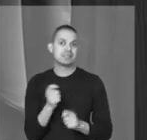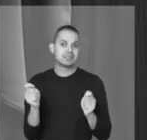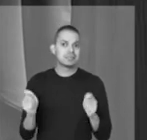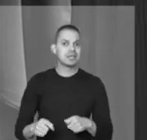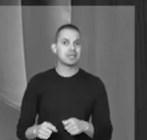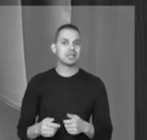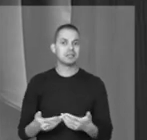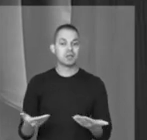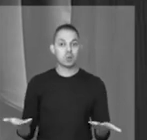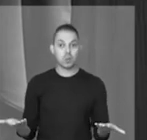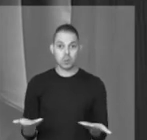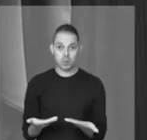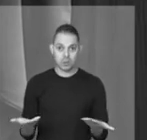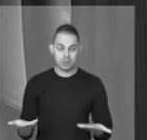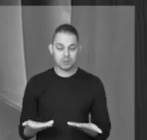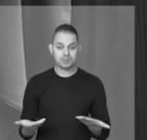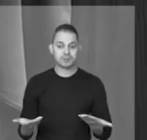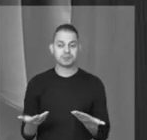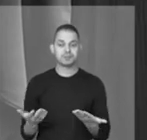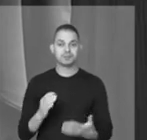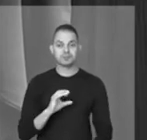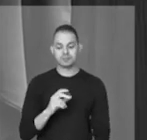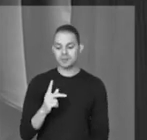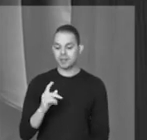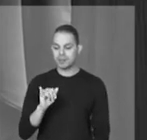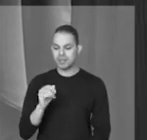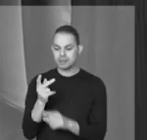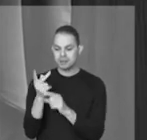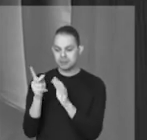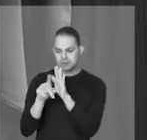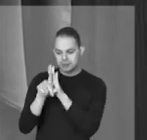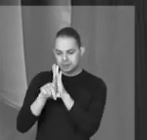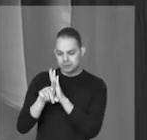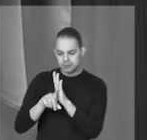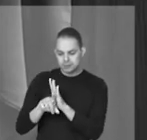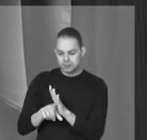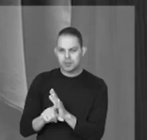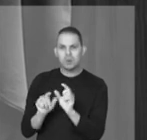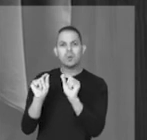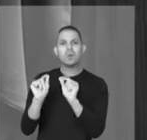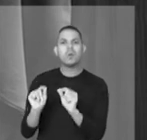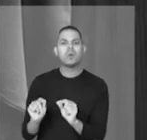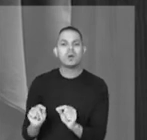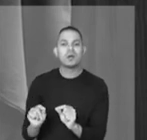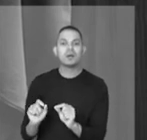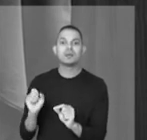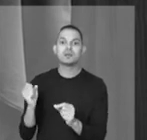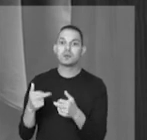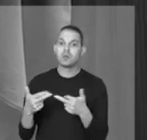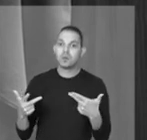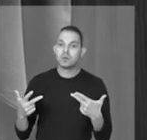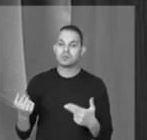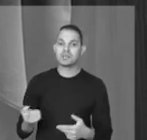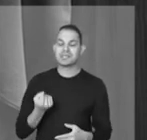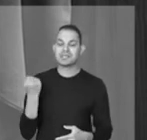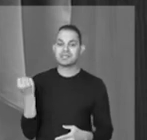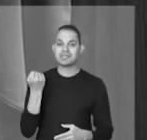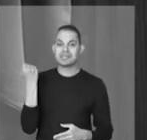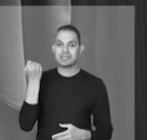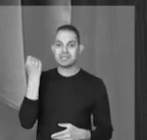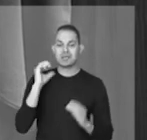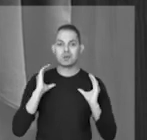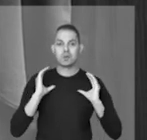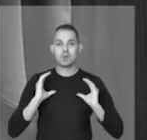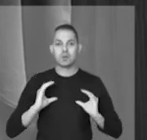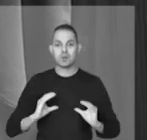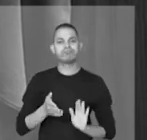Hoje, o que a CPI apura são graves os comportamentos